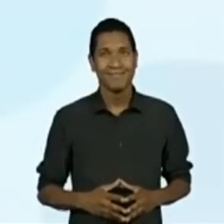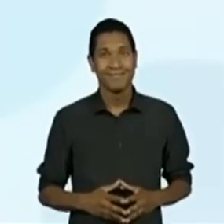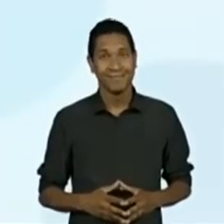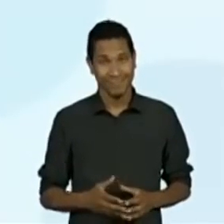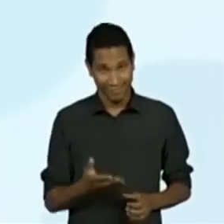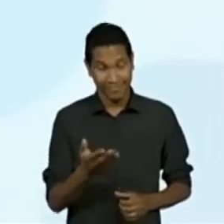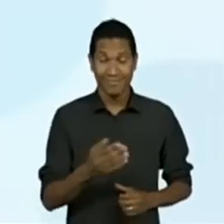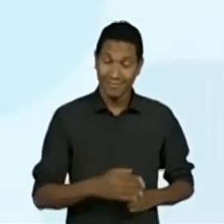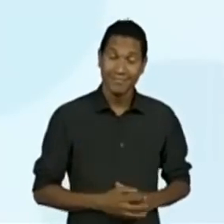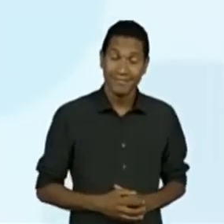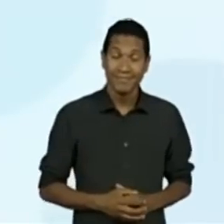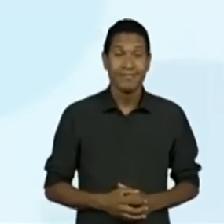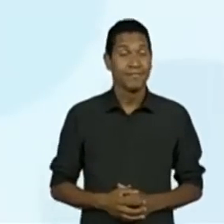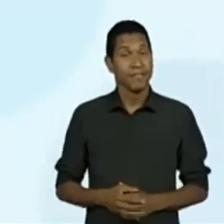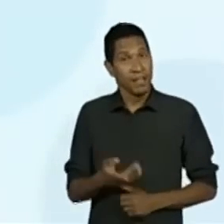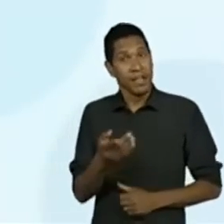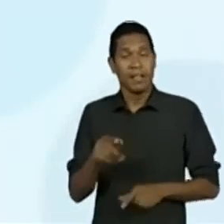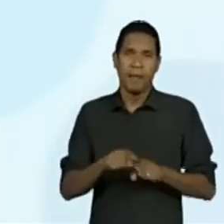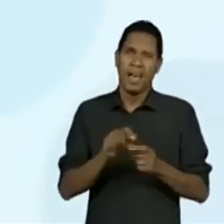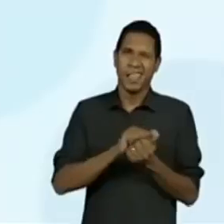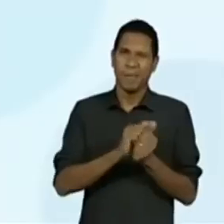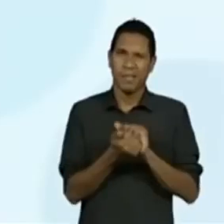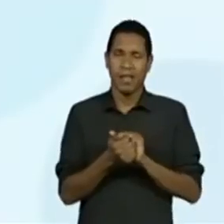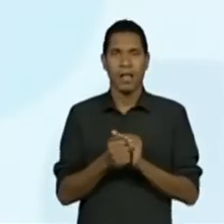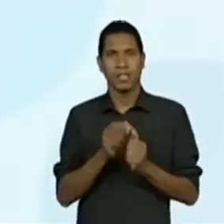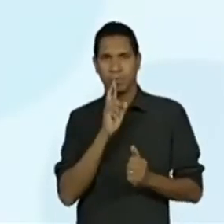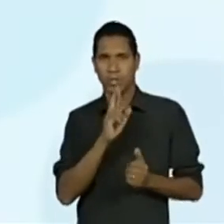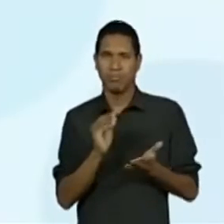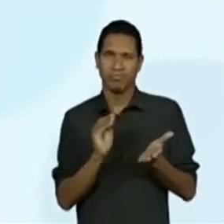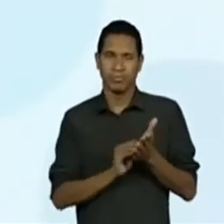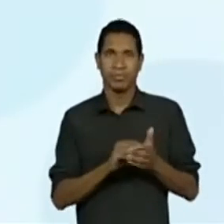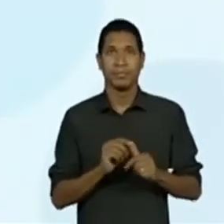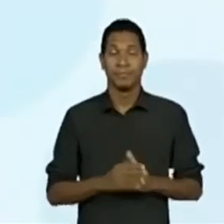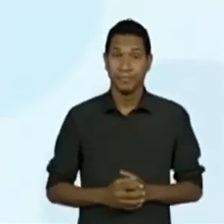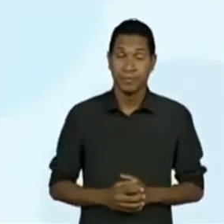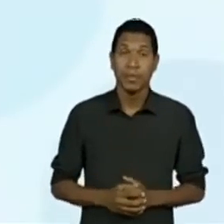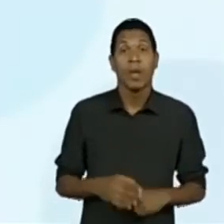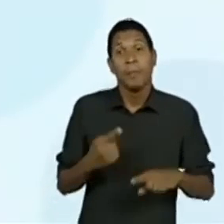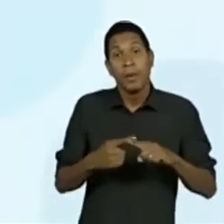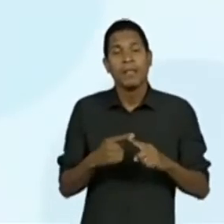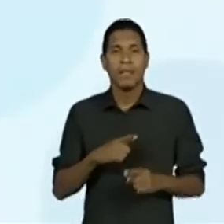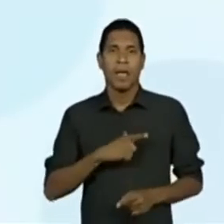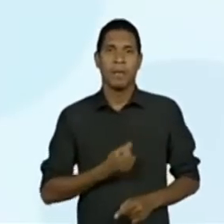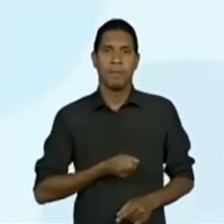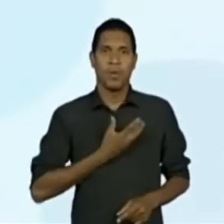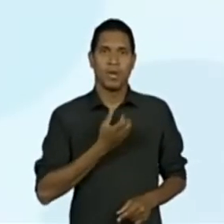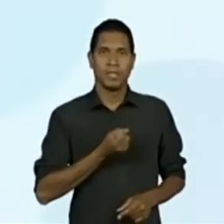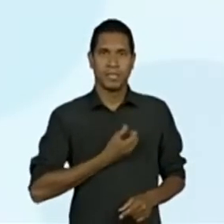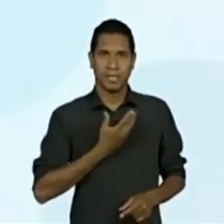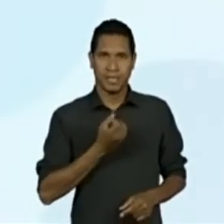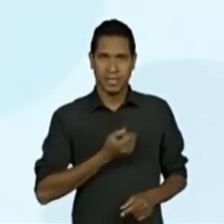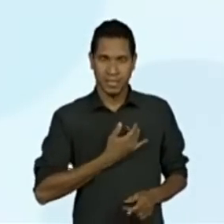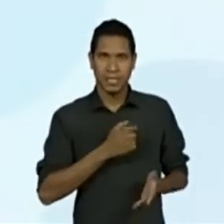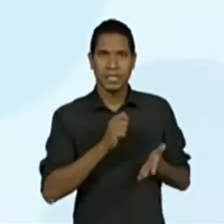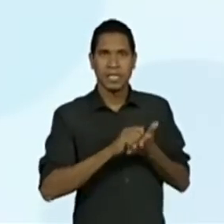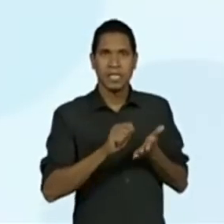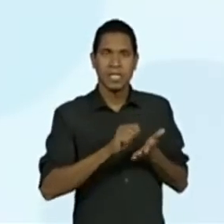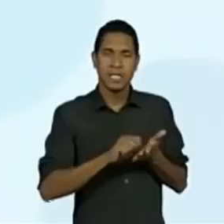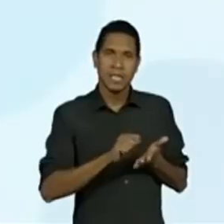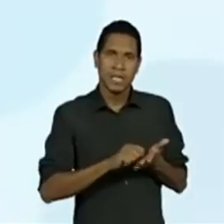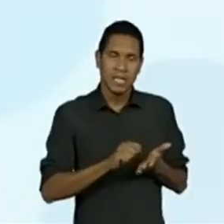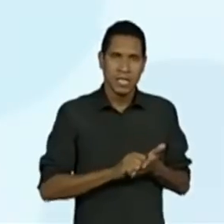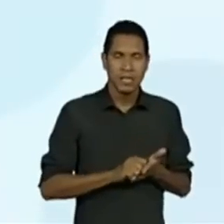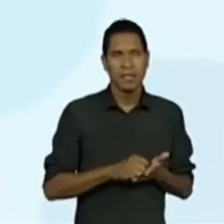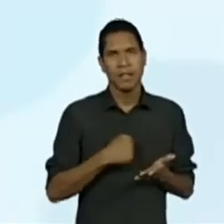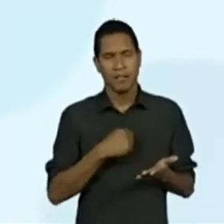Né? A gente pode deixar essa adaptação. Por eu fiz essa adaptação? Porque a gente que ama poesia e poema, agora a gente escreve, tem hora que você fala assim,